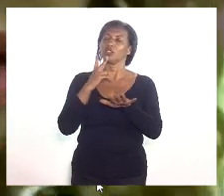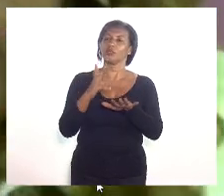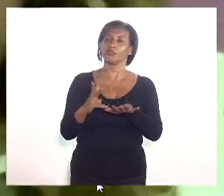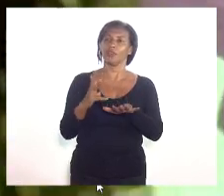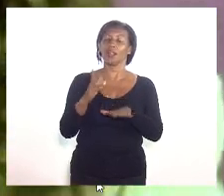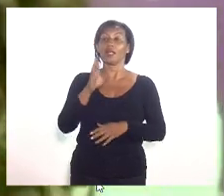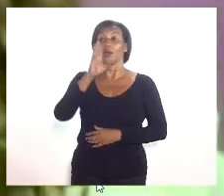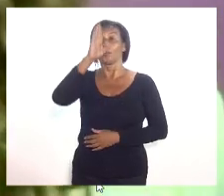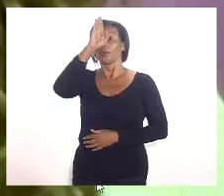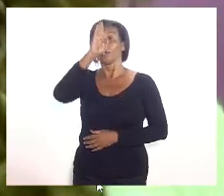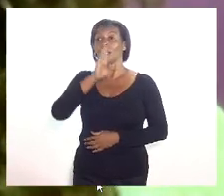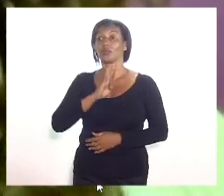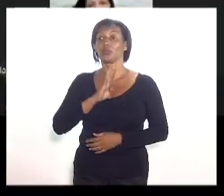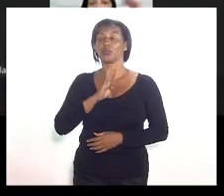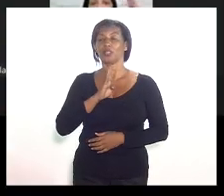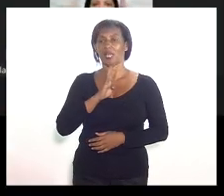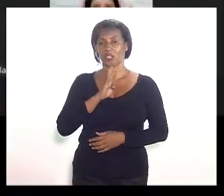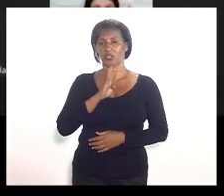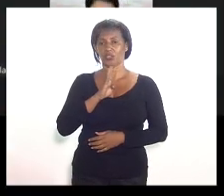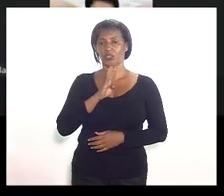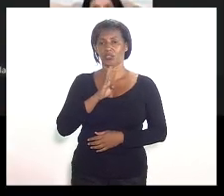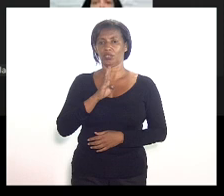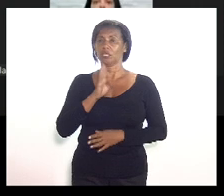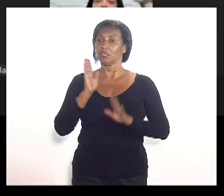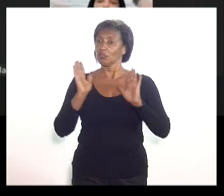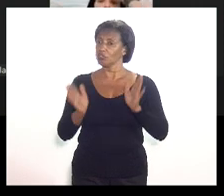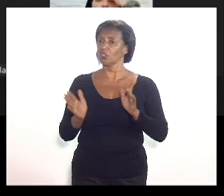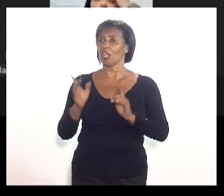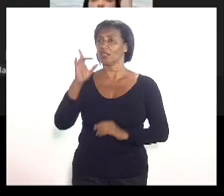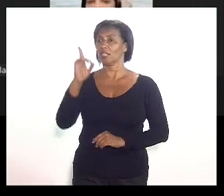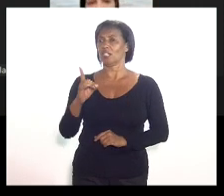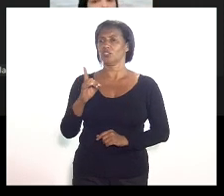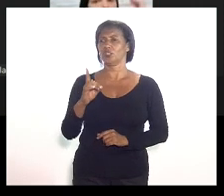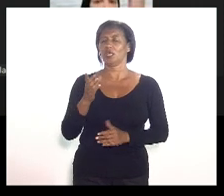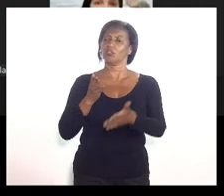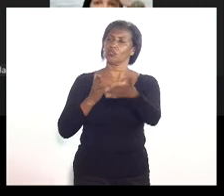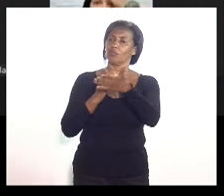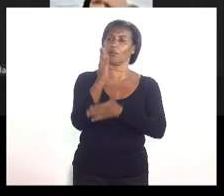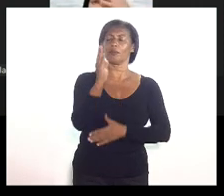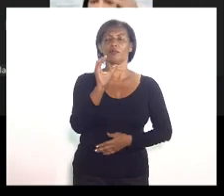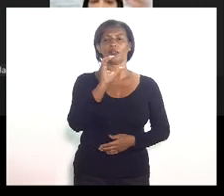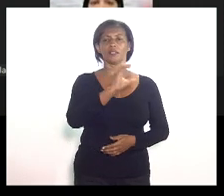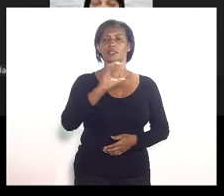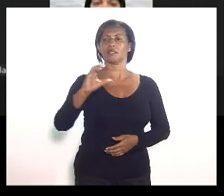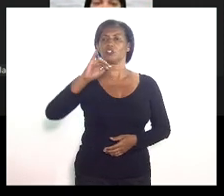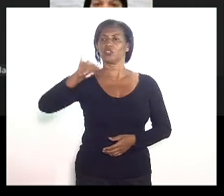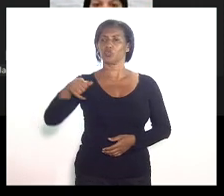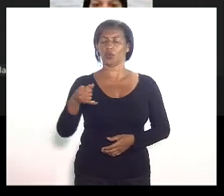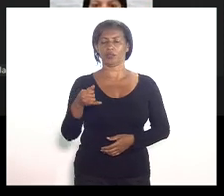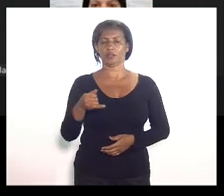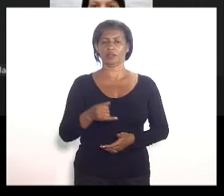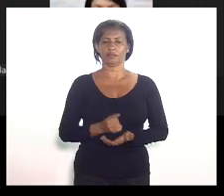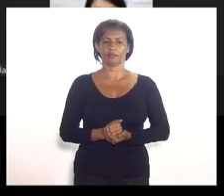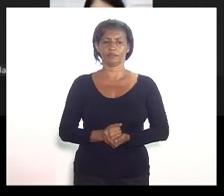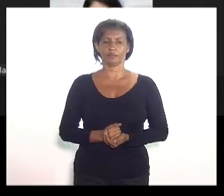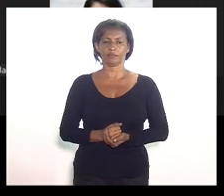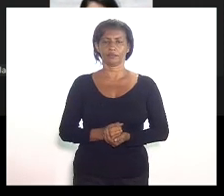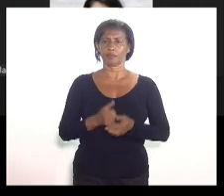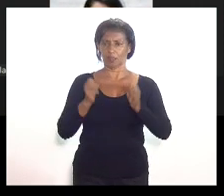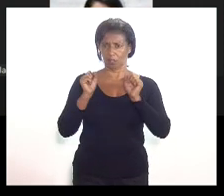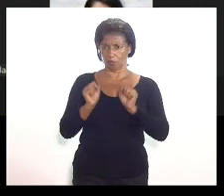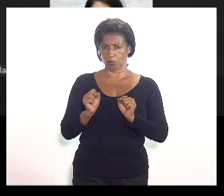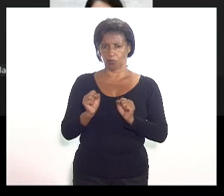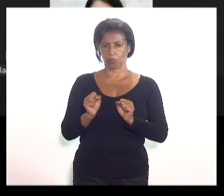gratuidade. E essa emenda já está aprovada na CCJ. Então, contempla. Então, podemos